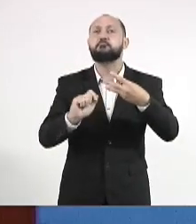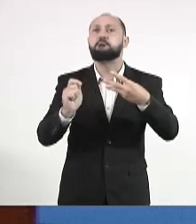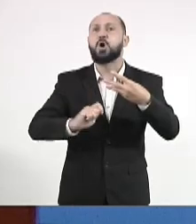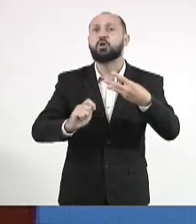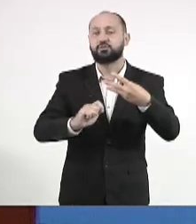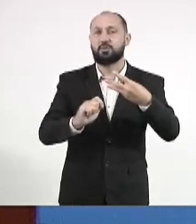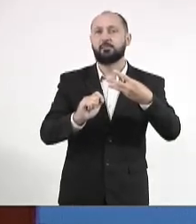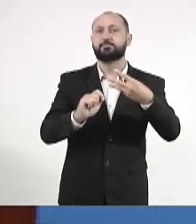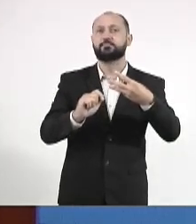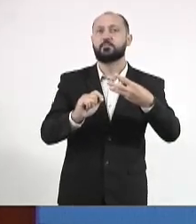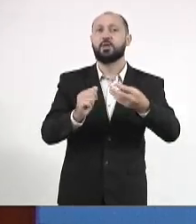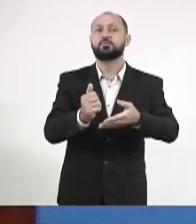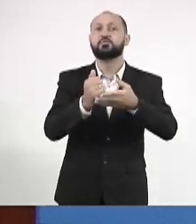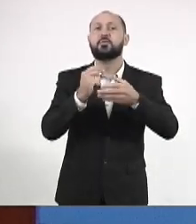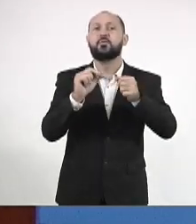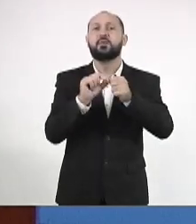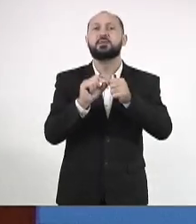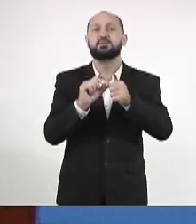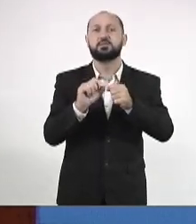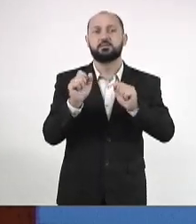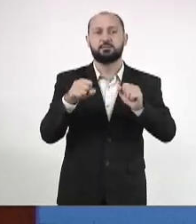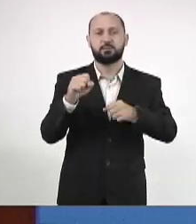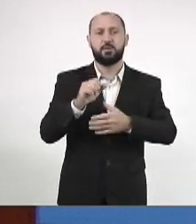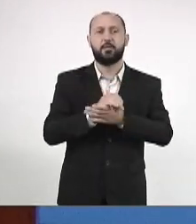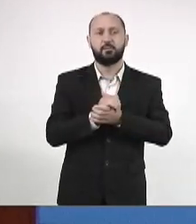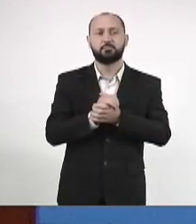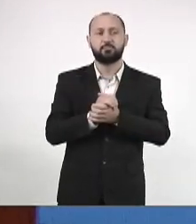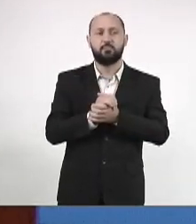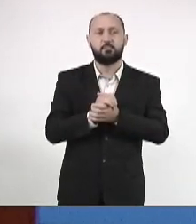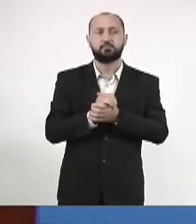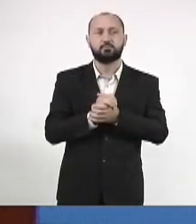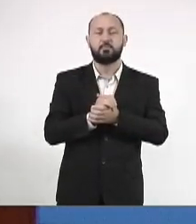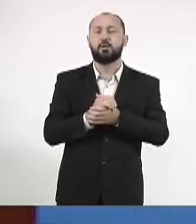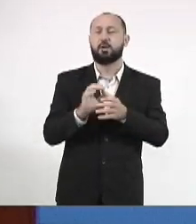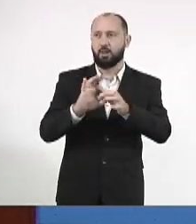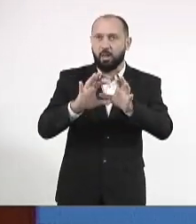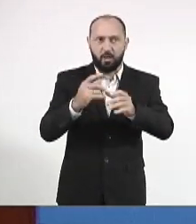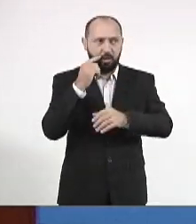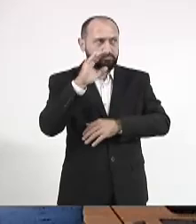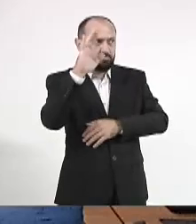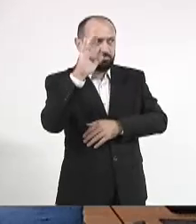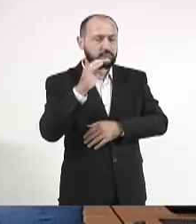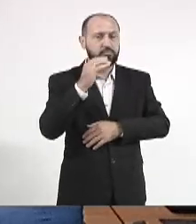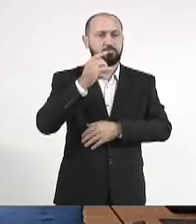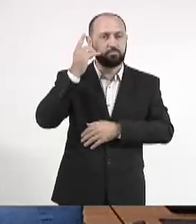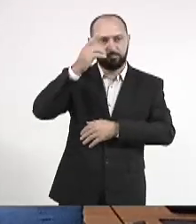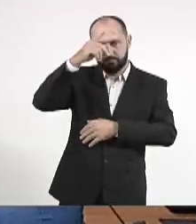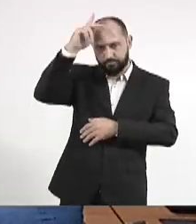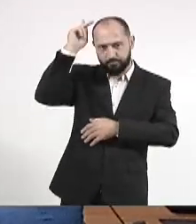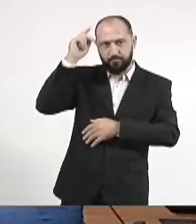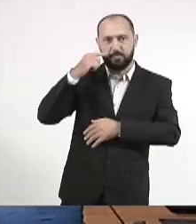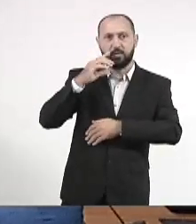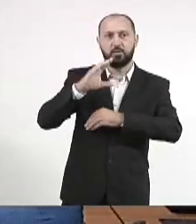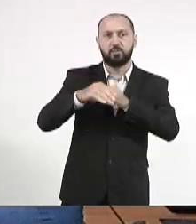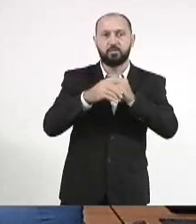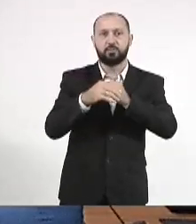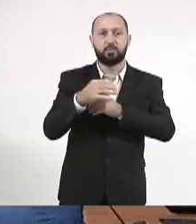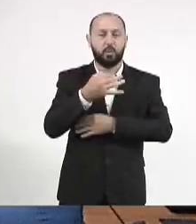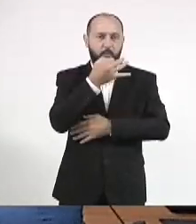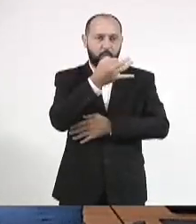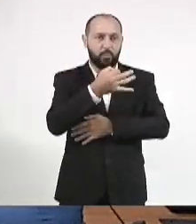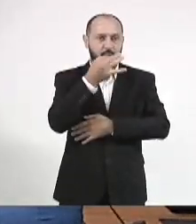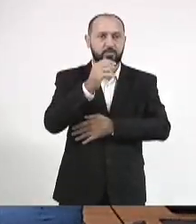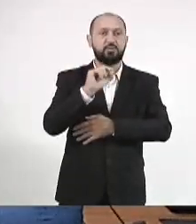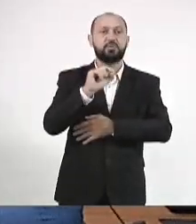salvação é que a gente faça isso. Concebe uma parte? Claro, deputado Paulo Corrêa. Eu queria dar um pitaco aí de